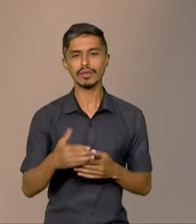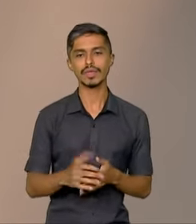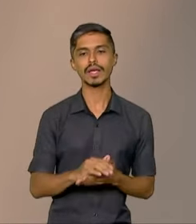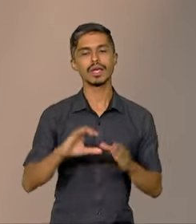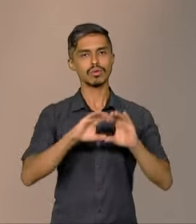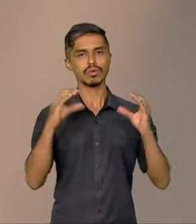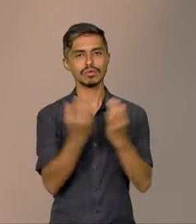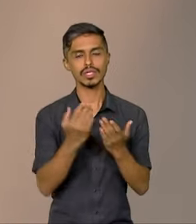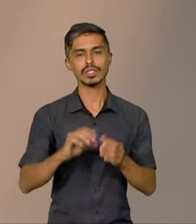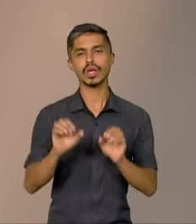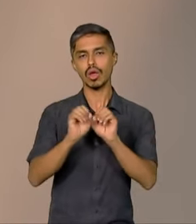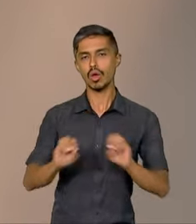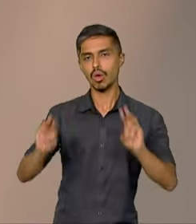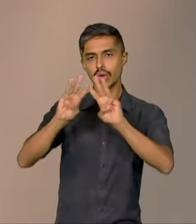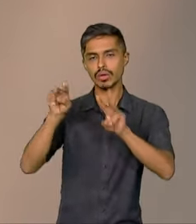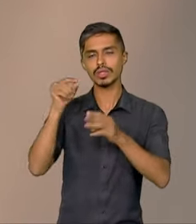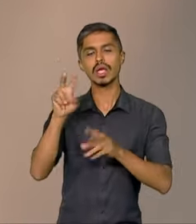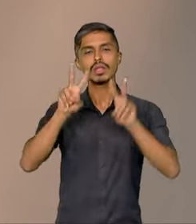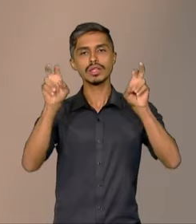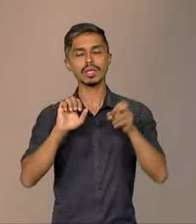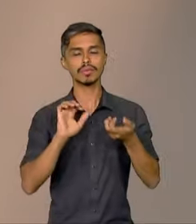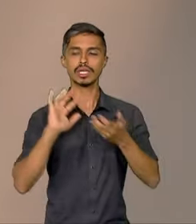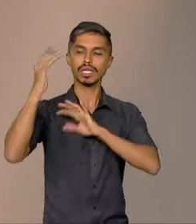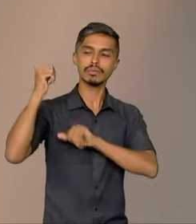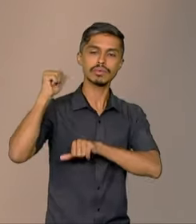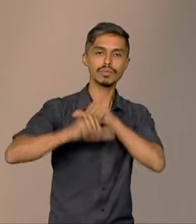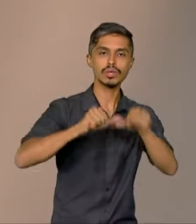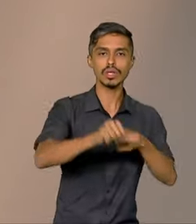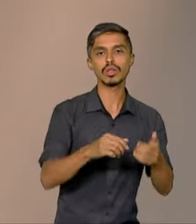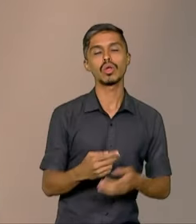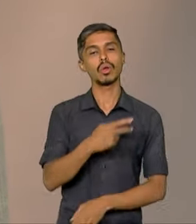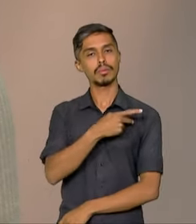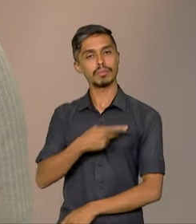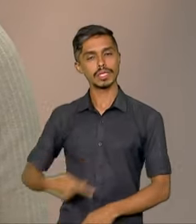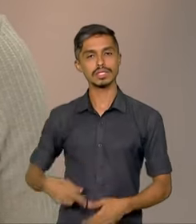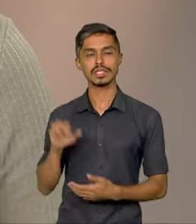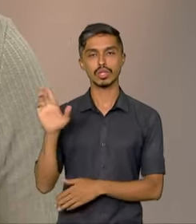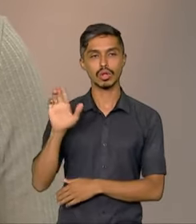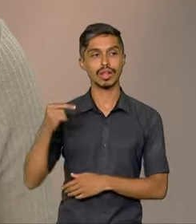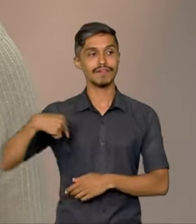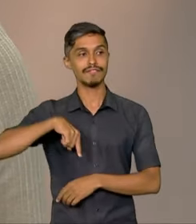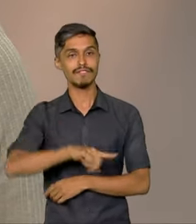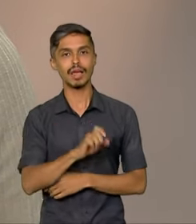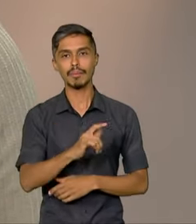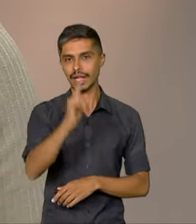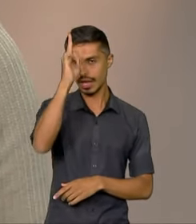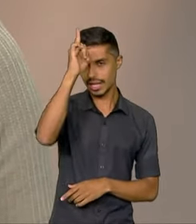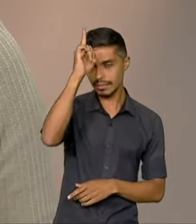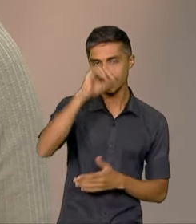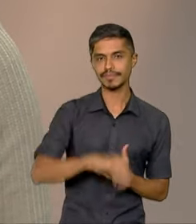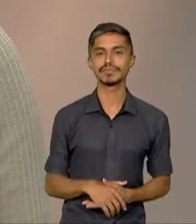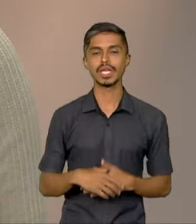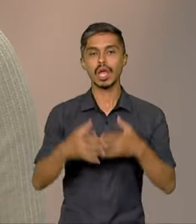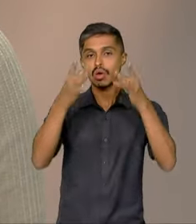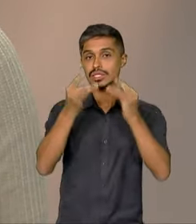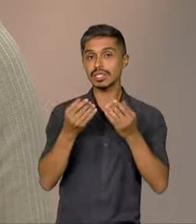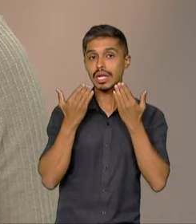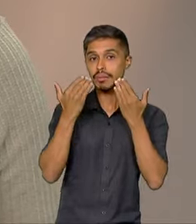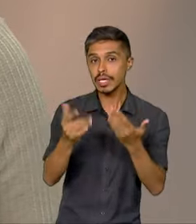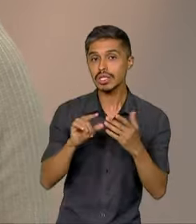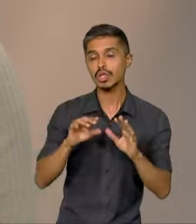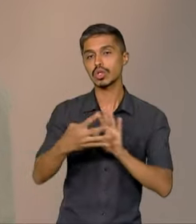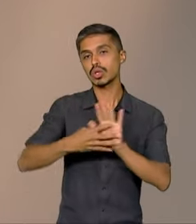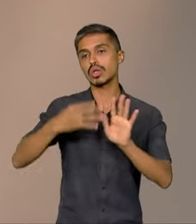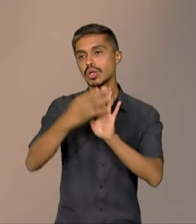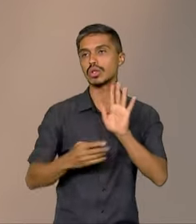na Conferência das Nações Unidas sobre Mudanças Climáticas, o presidente Lula vai seguir para a Alemanha. Quem traz os detalhes da